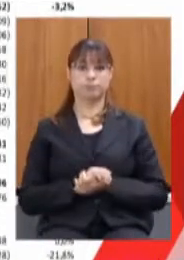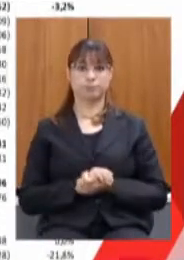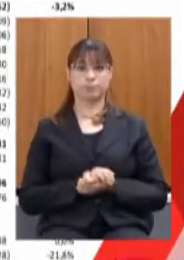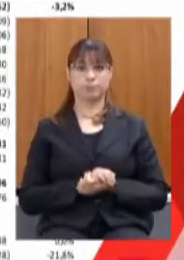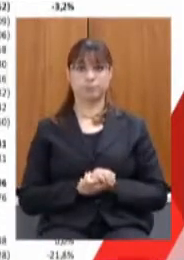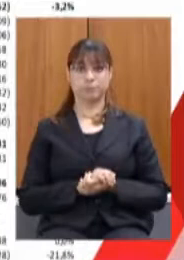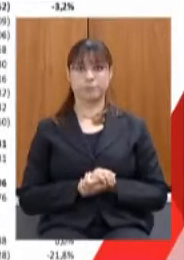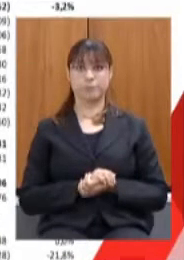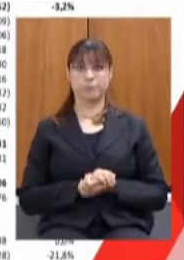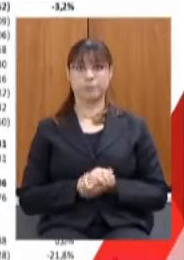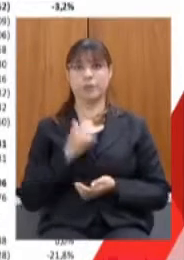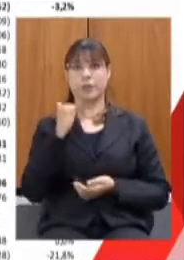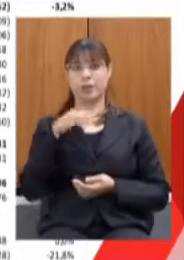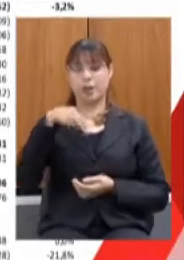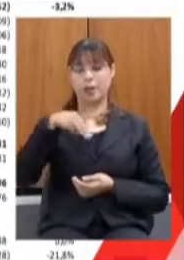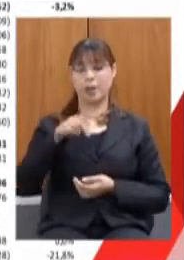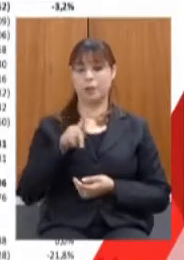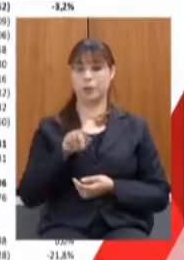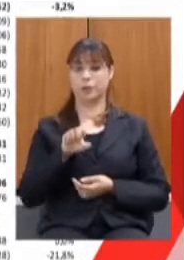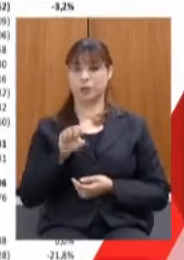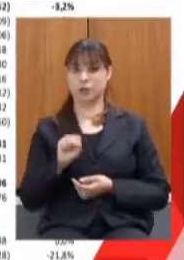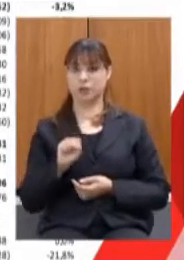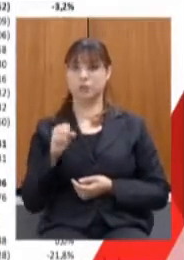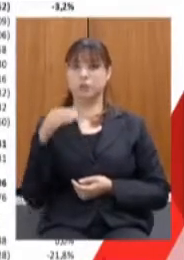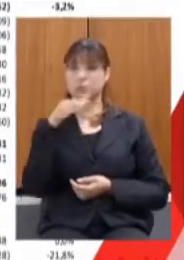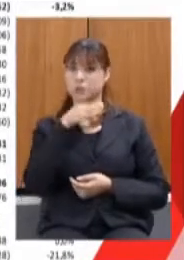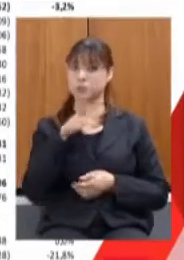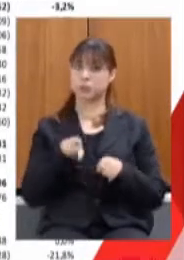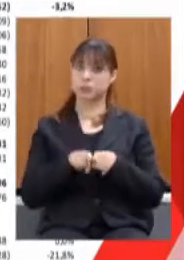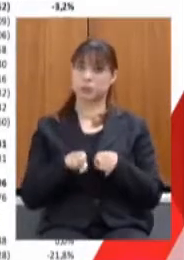eu diria que na MGS a gente vê algo similar